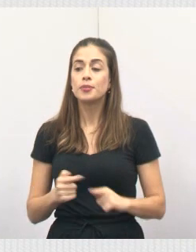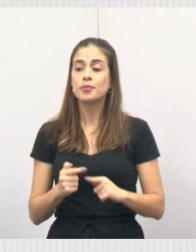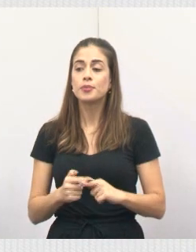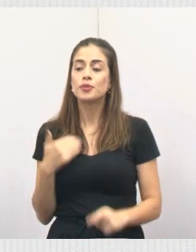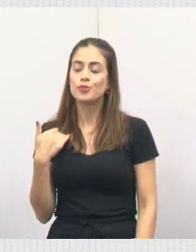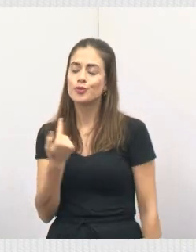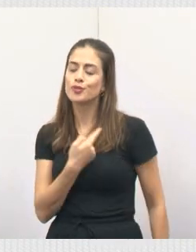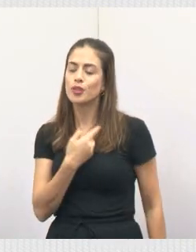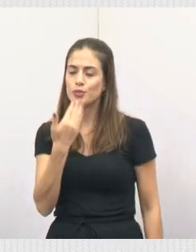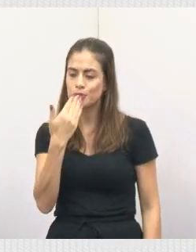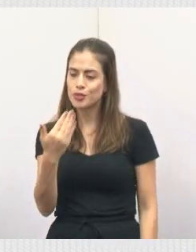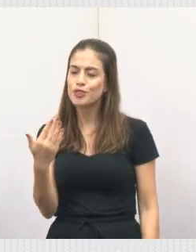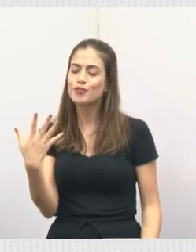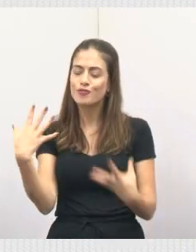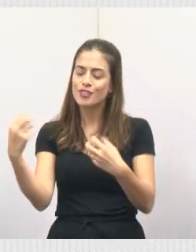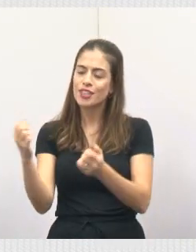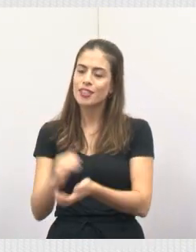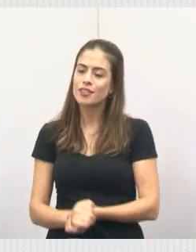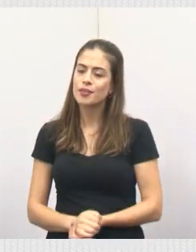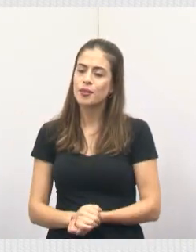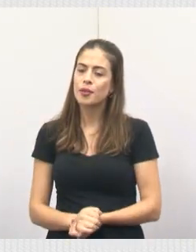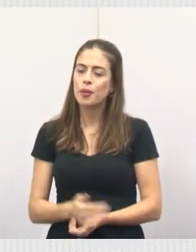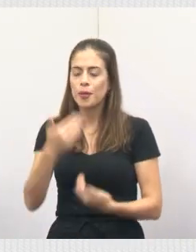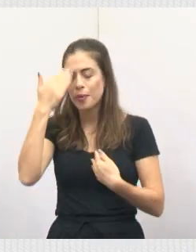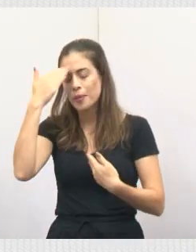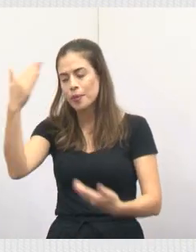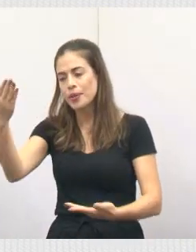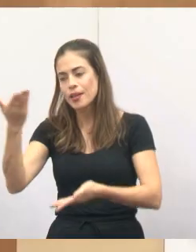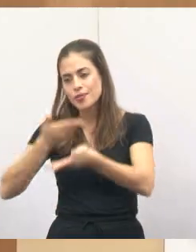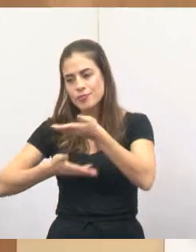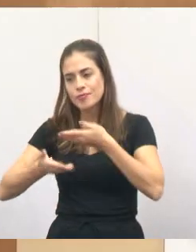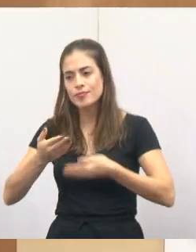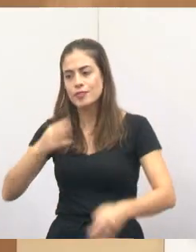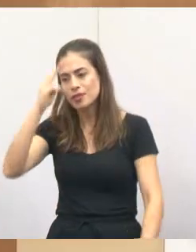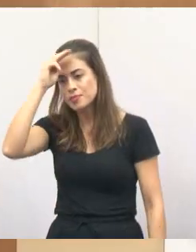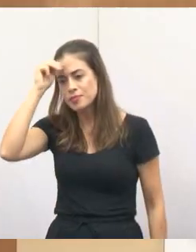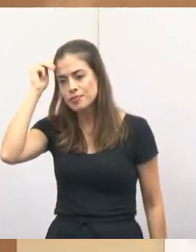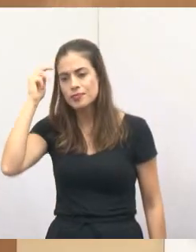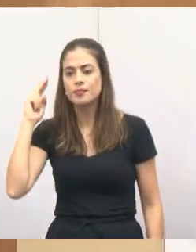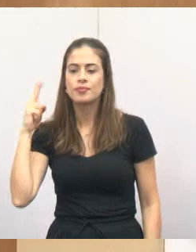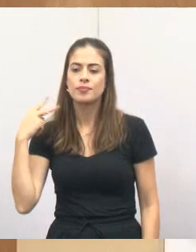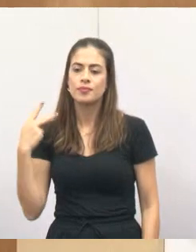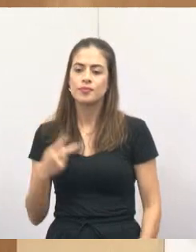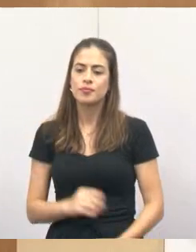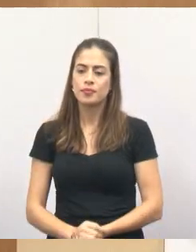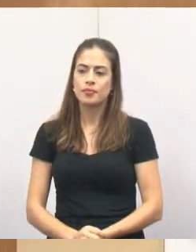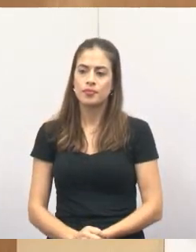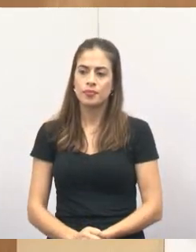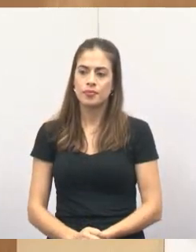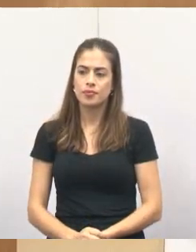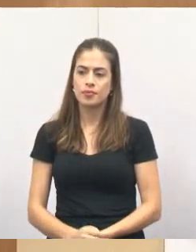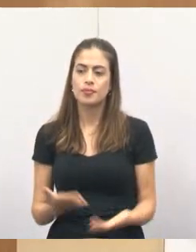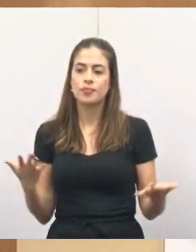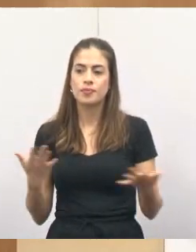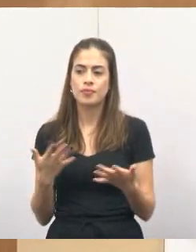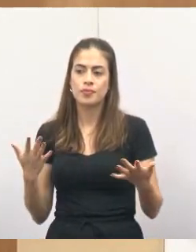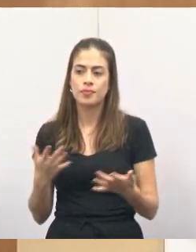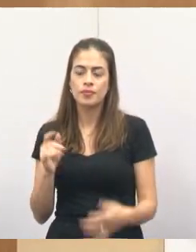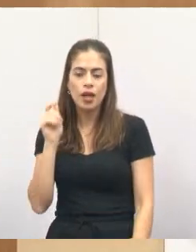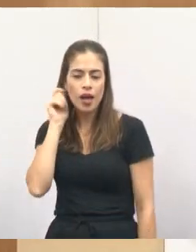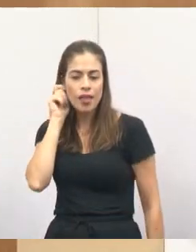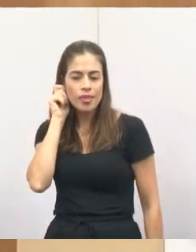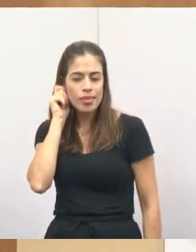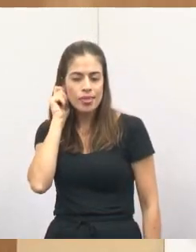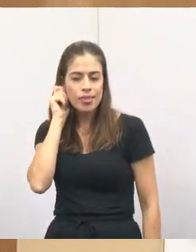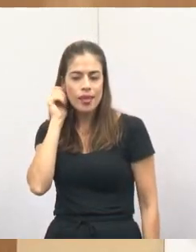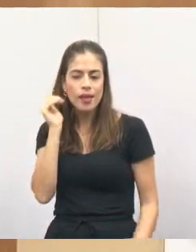nossos pedidos têm sido atendidos. Muito obrigada. Conte com essa vereadora. Pode tirar? Maria Melli. E também agora eu quero puxar um pouquinho a orelha do